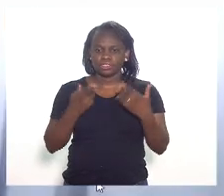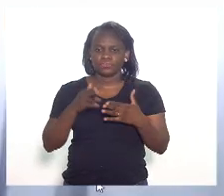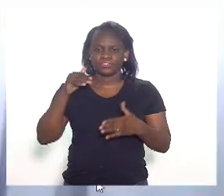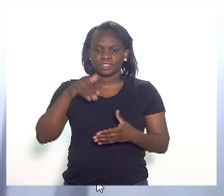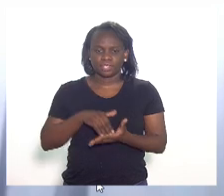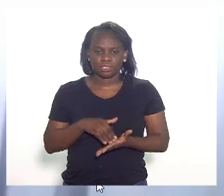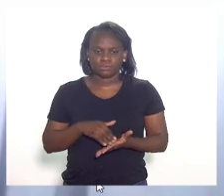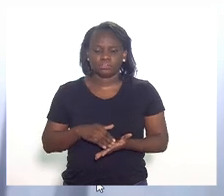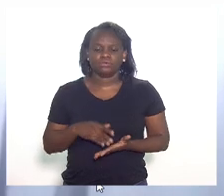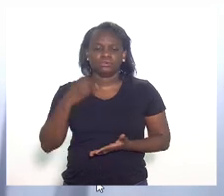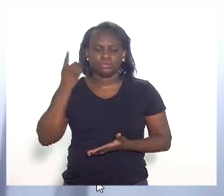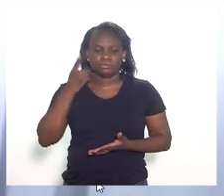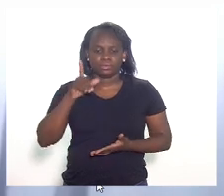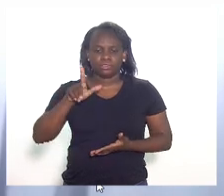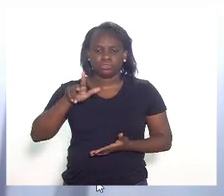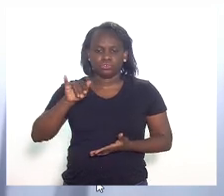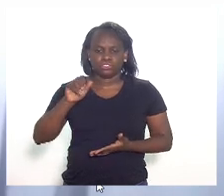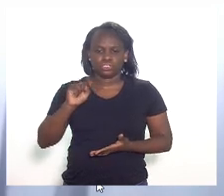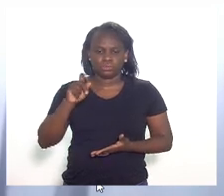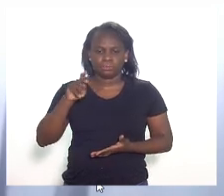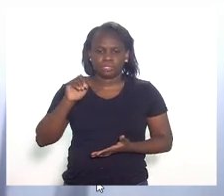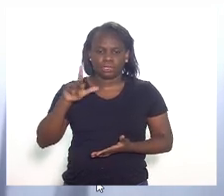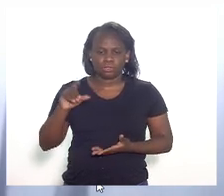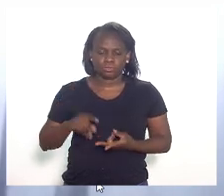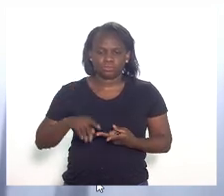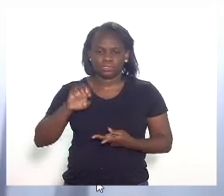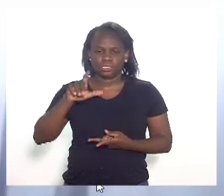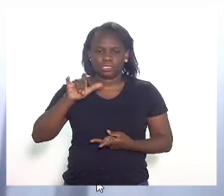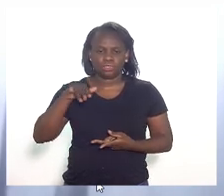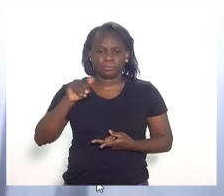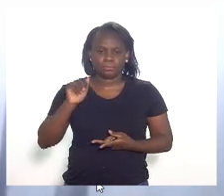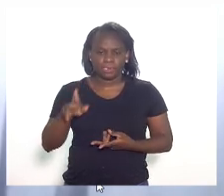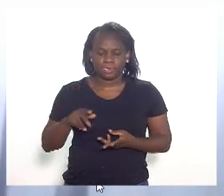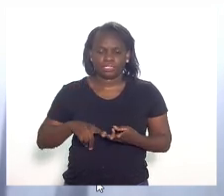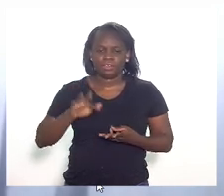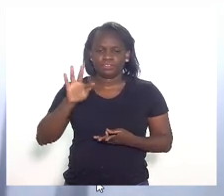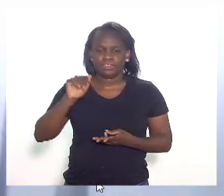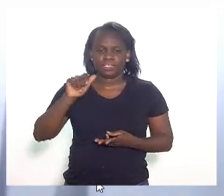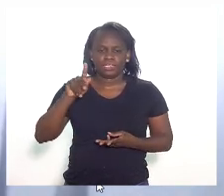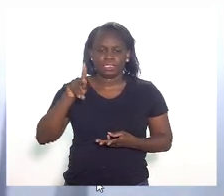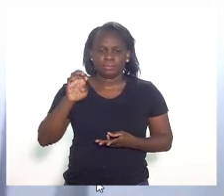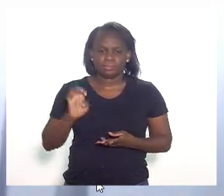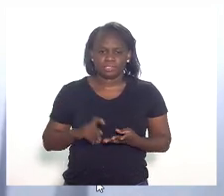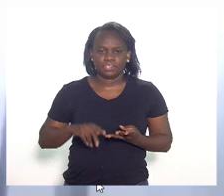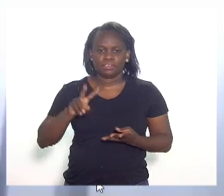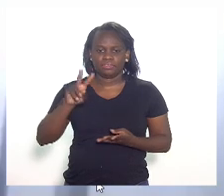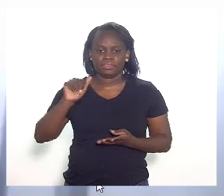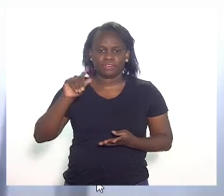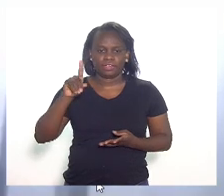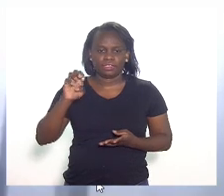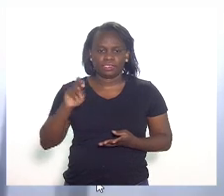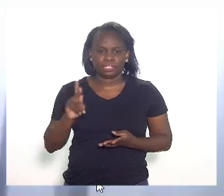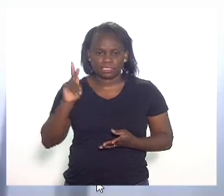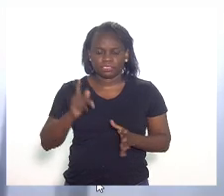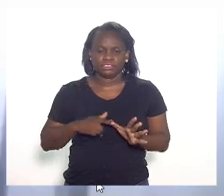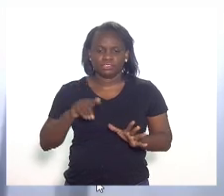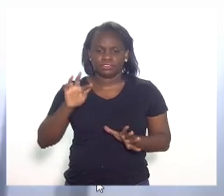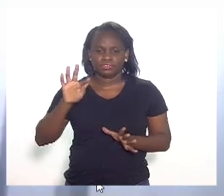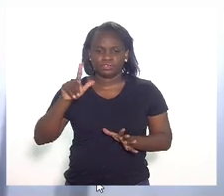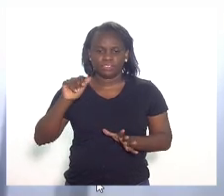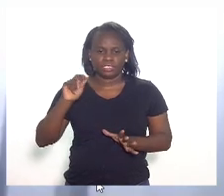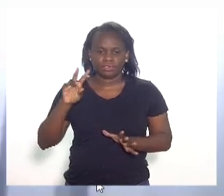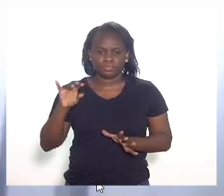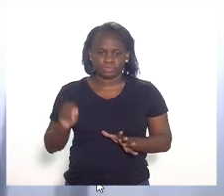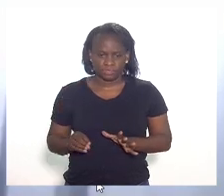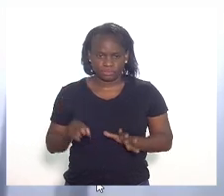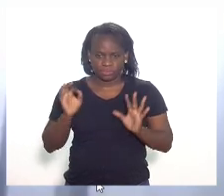final, deputado Luiz Paulo, Heliomar Coelho, Felipe Peixoto, Valdeque Carneiro e Flávio Serafini.